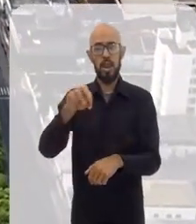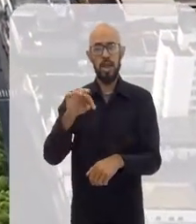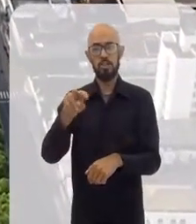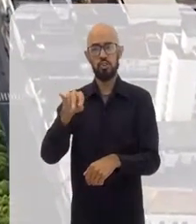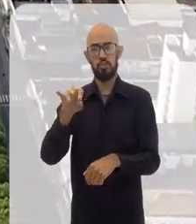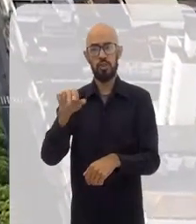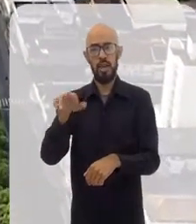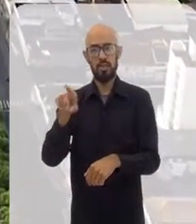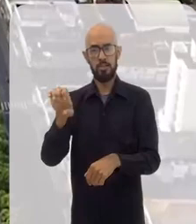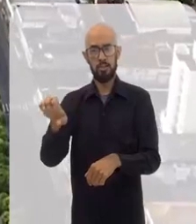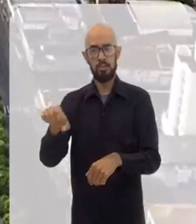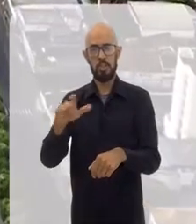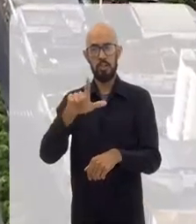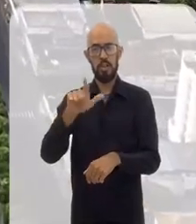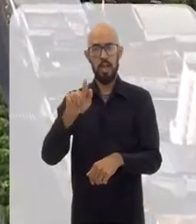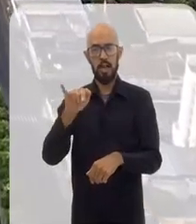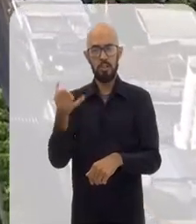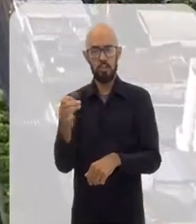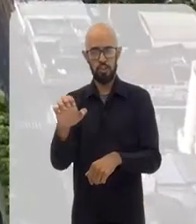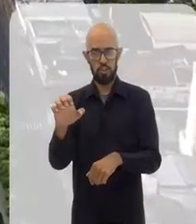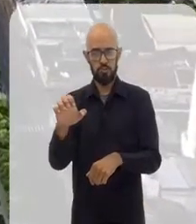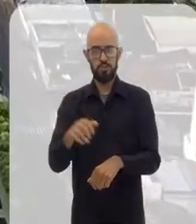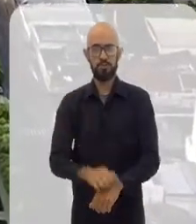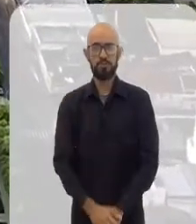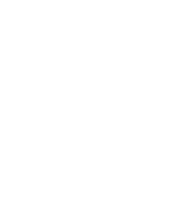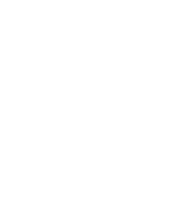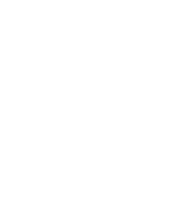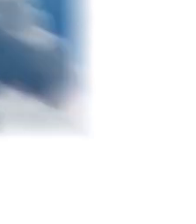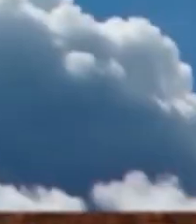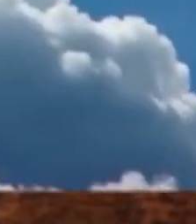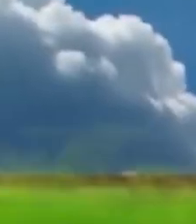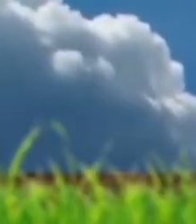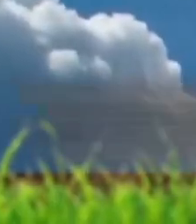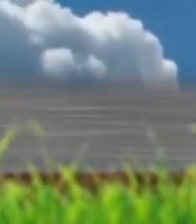Natividade, Porciúncula e Laje do Muriaé.